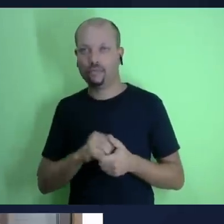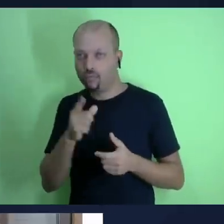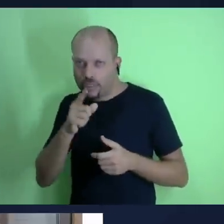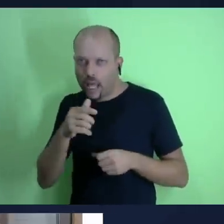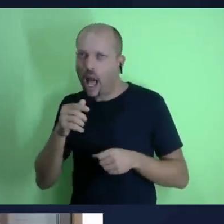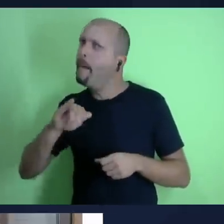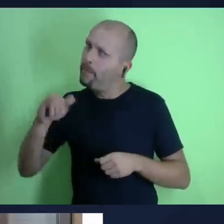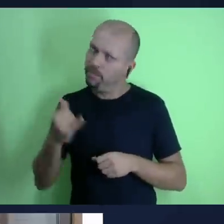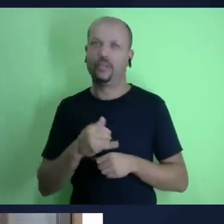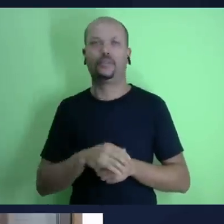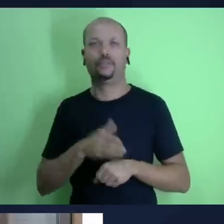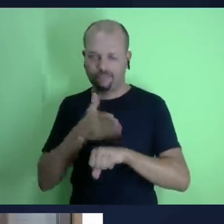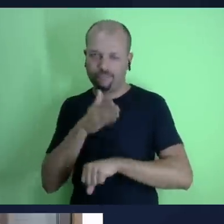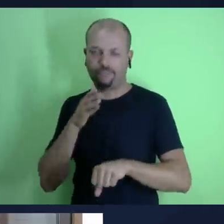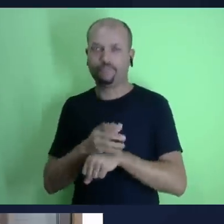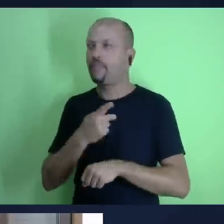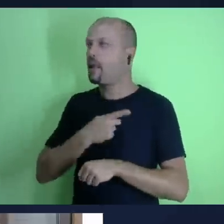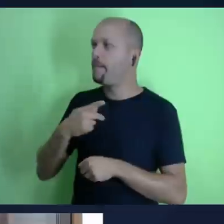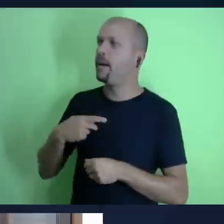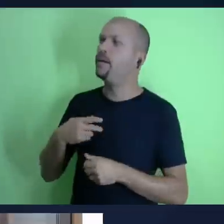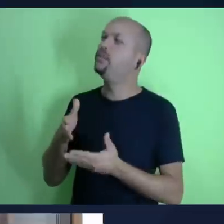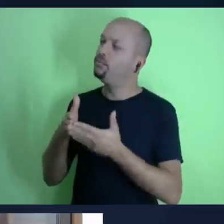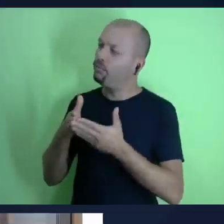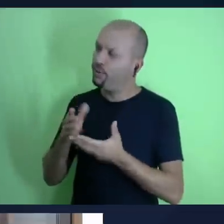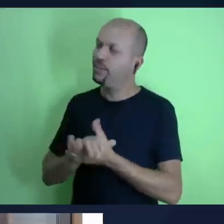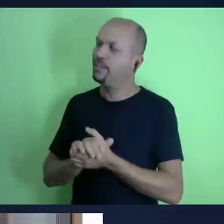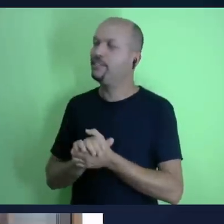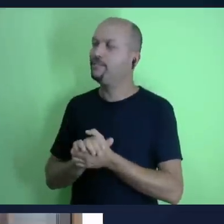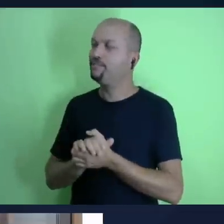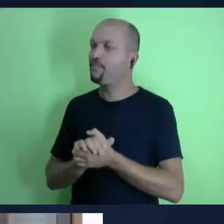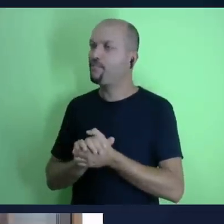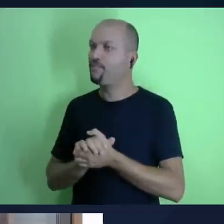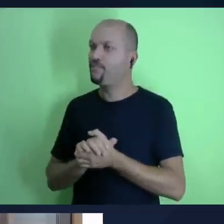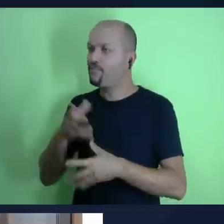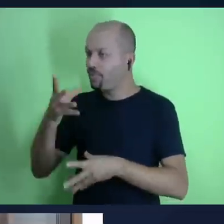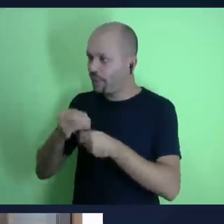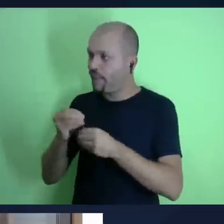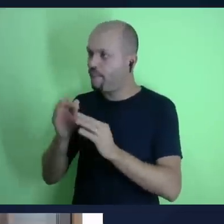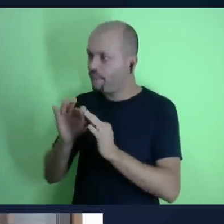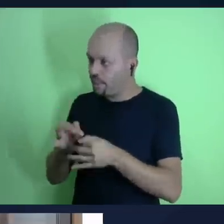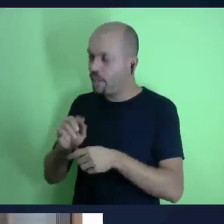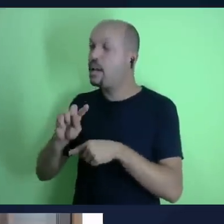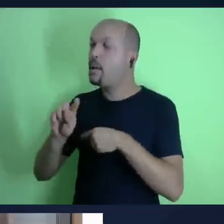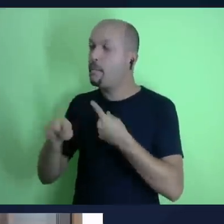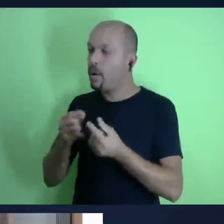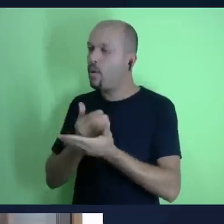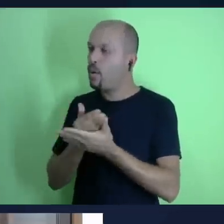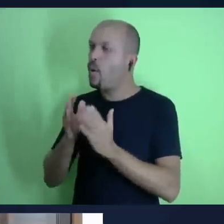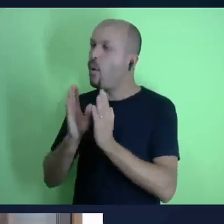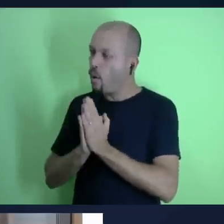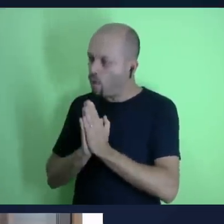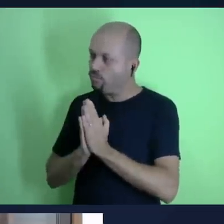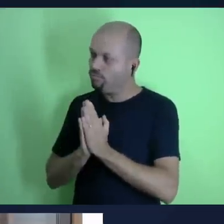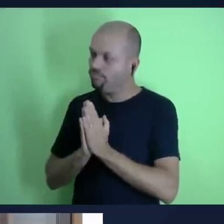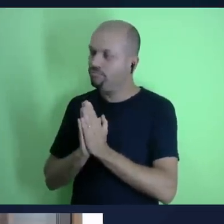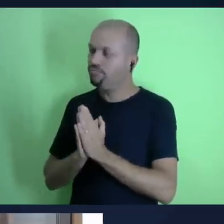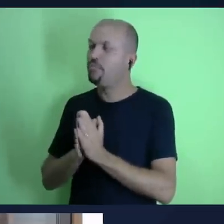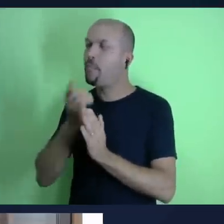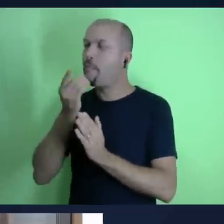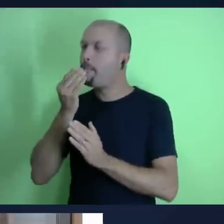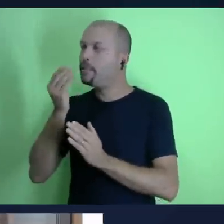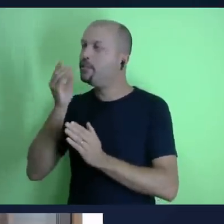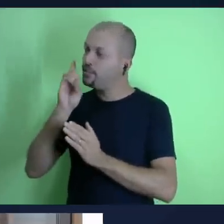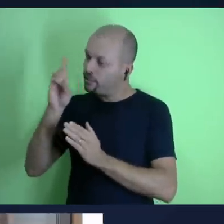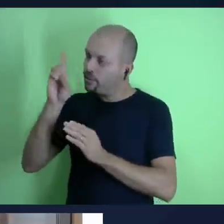neste trimestre que nós possamos internalizar aquilo que iremos aprender e praticar pastor pastor